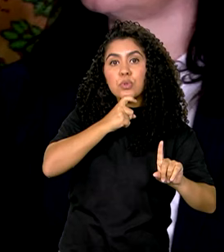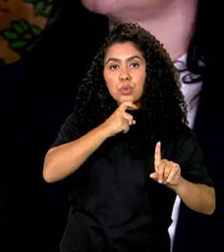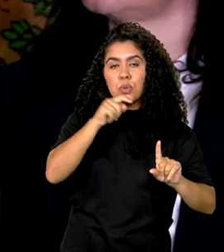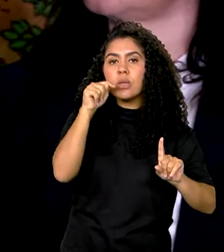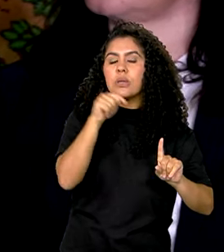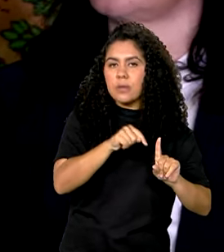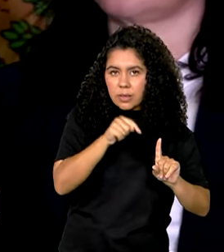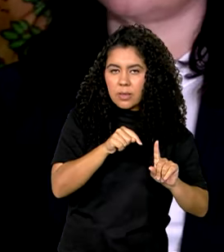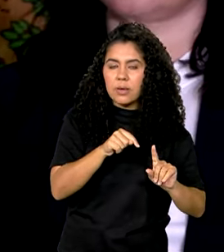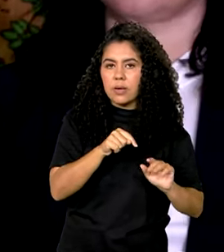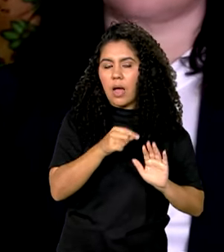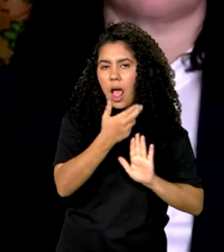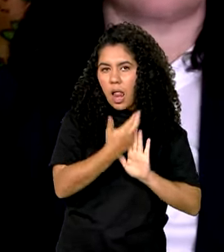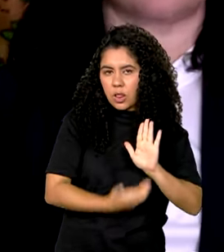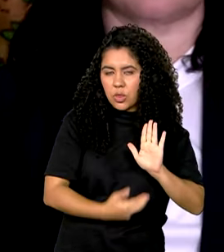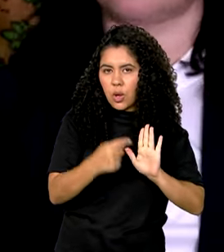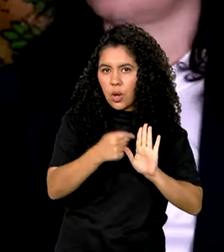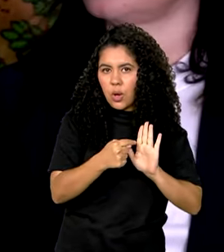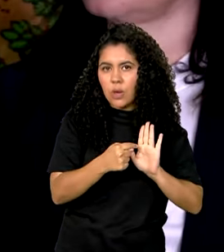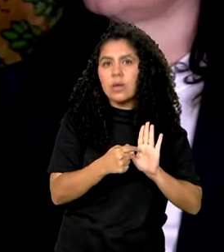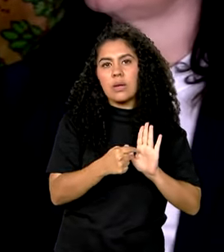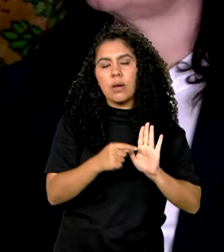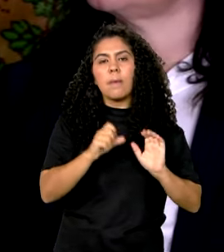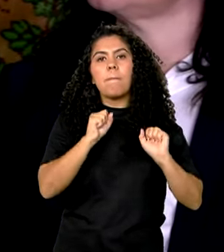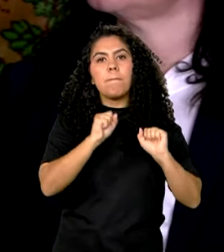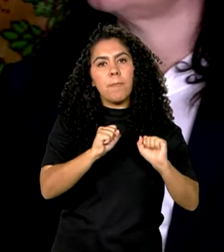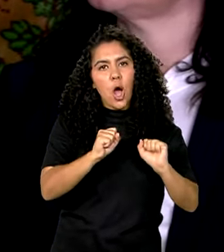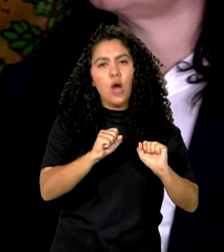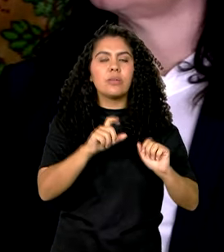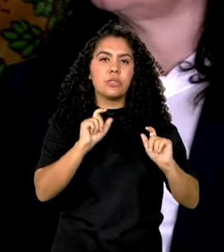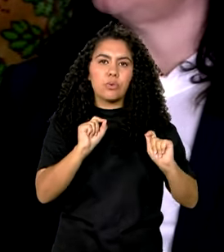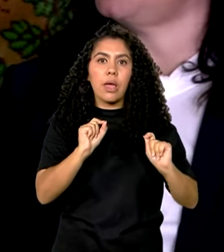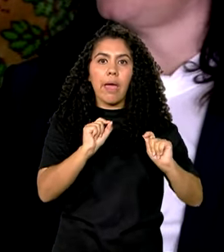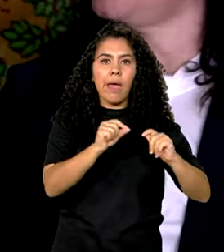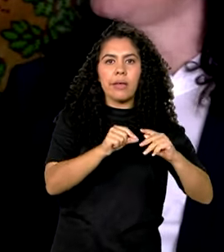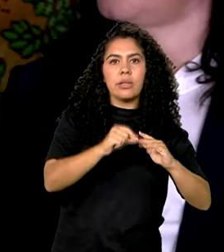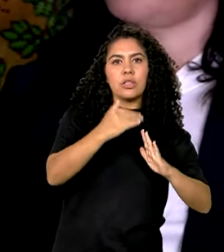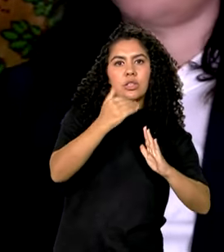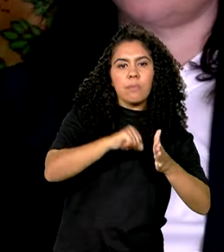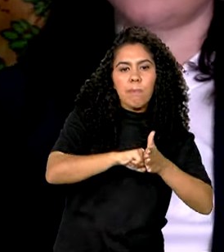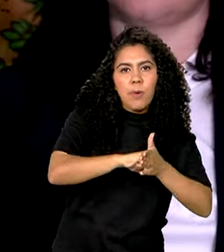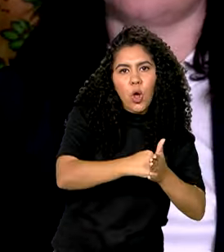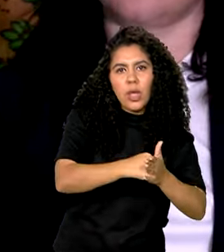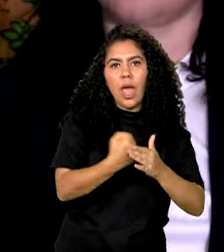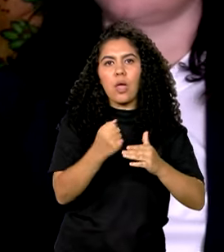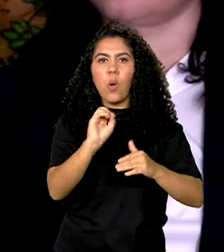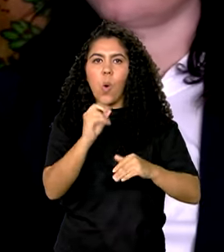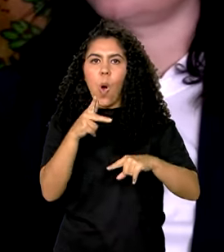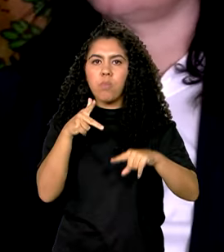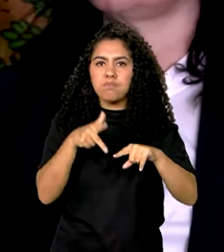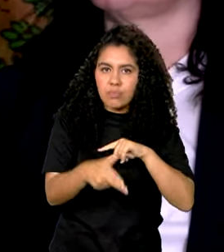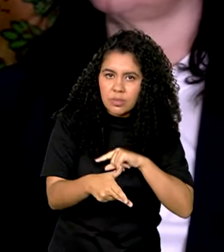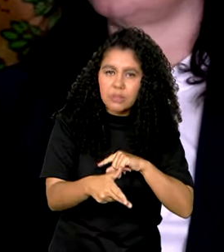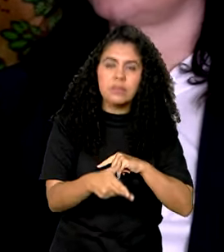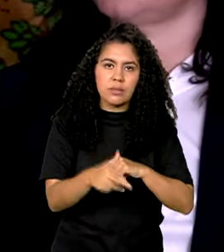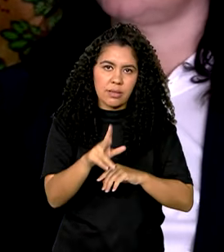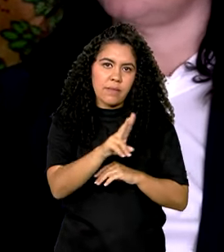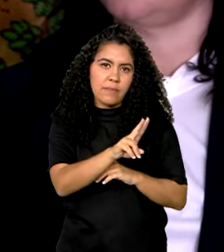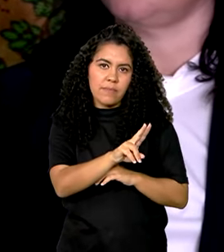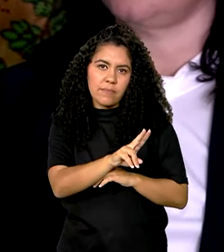algum contingenciamento e algum bloqueio que serão